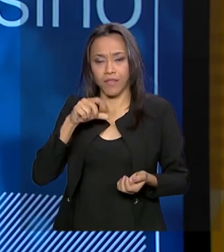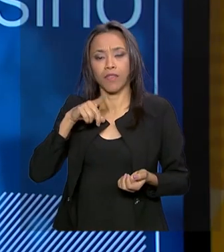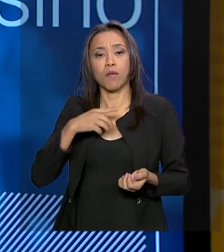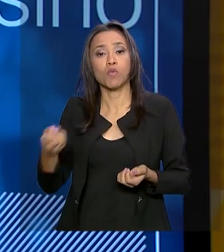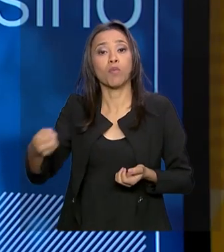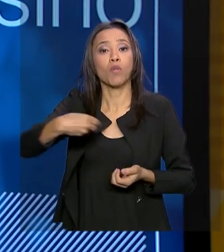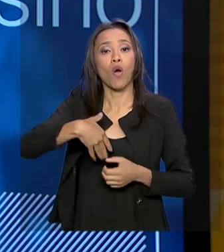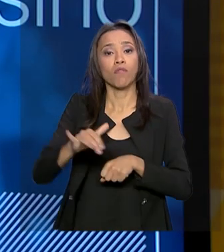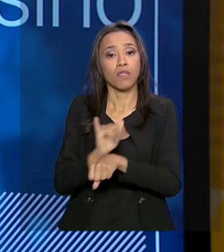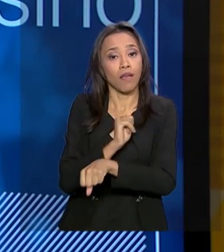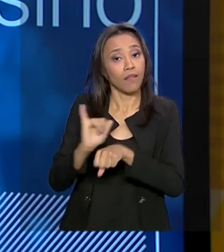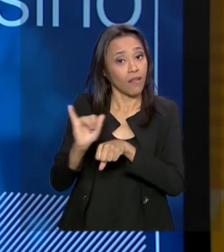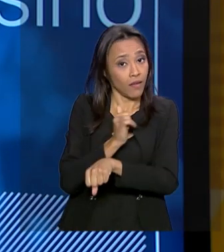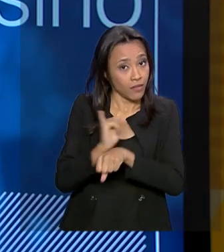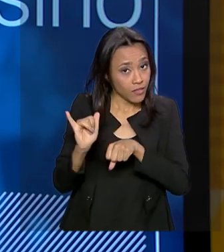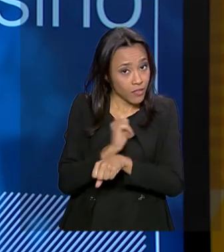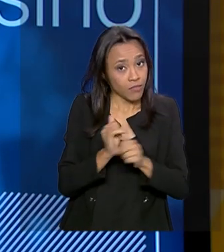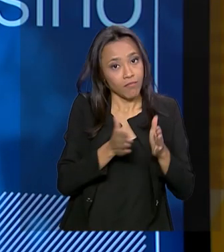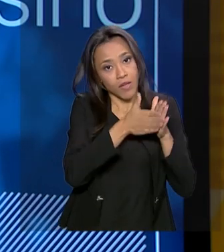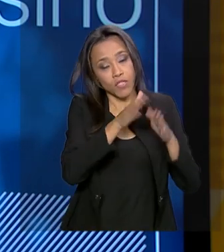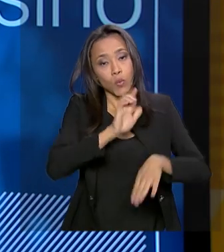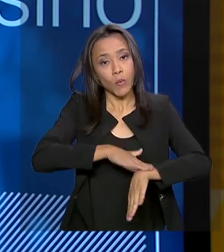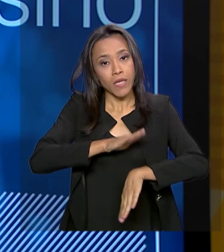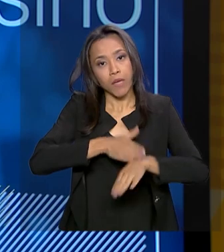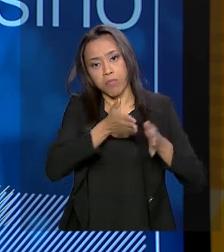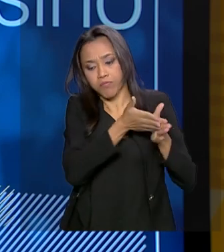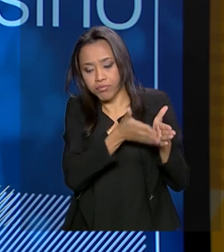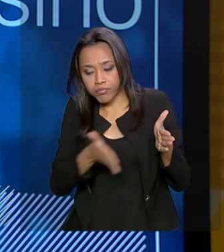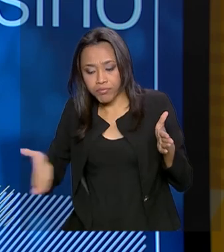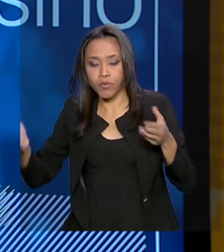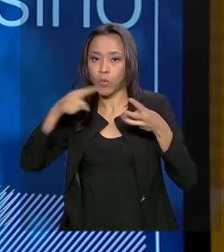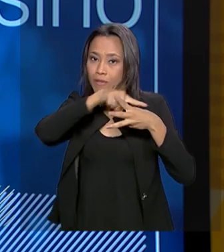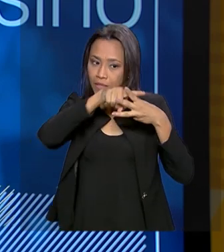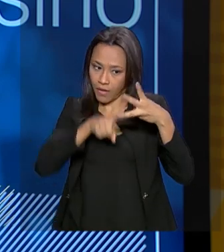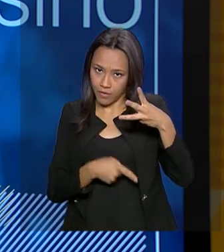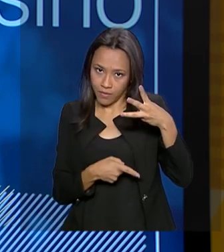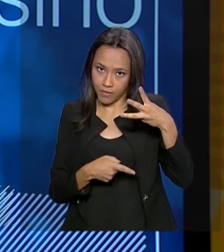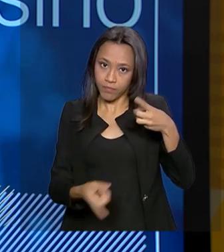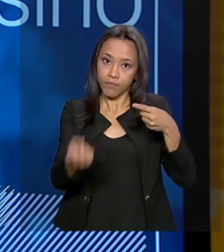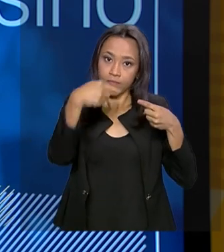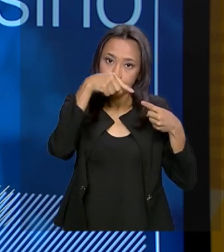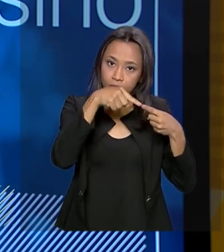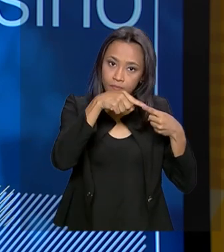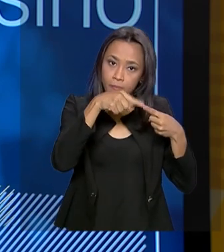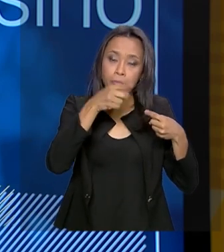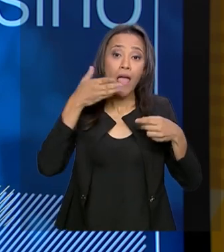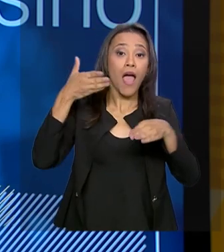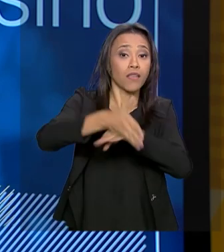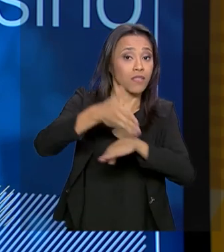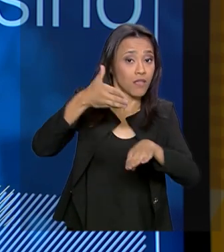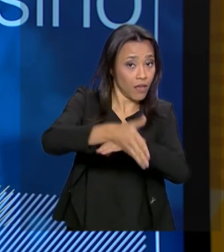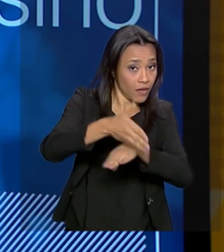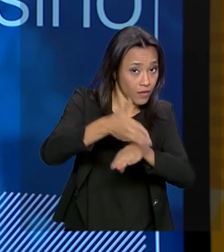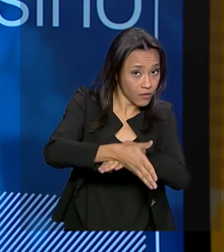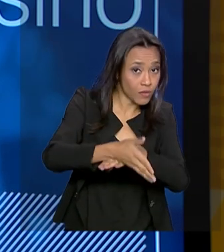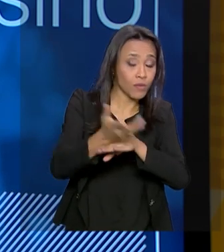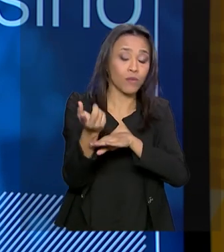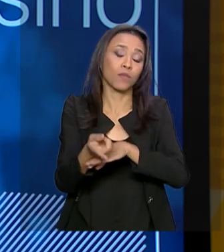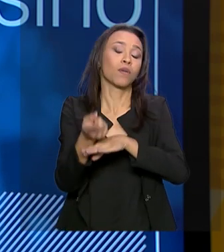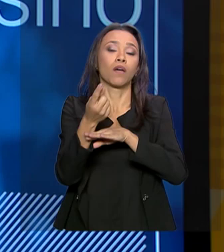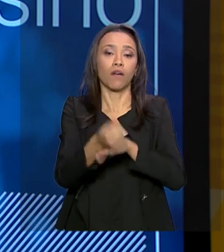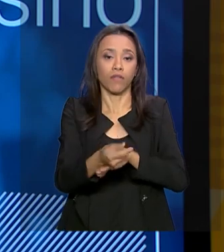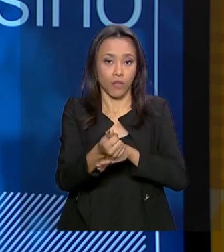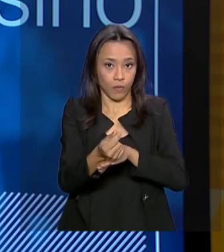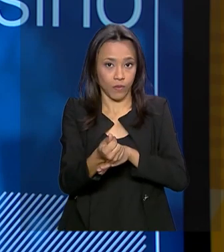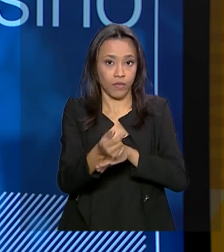estratégia de financiamento de longo prazo com três ações. Uma de prover mais acesso a recursos creditícios, financeiros,